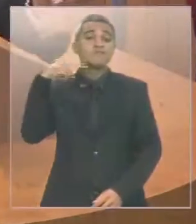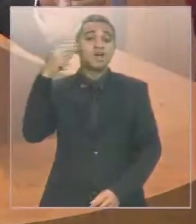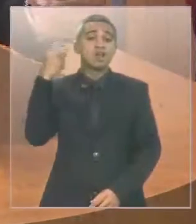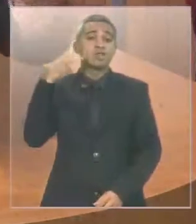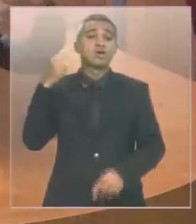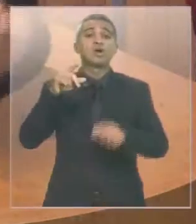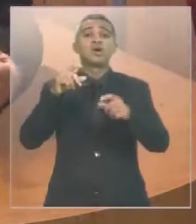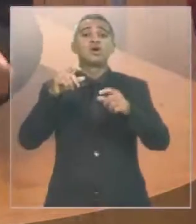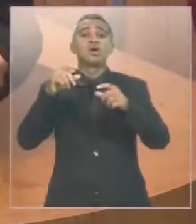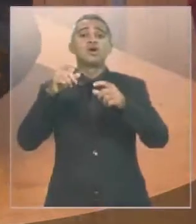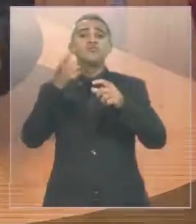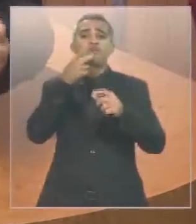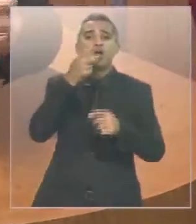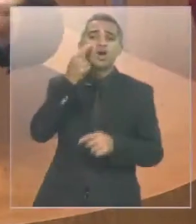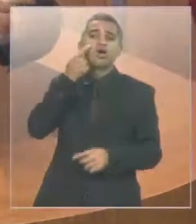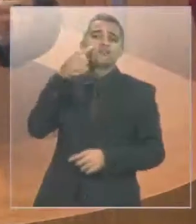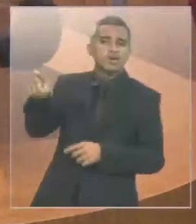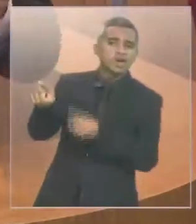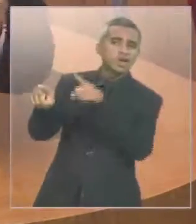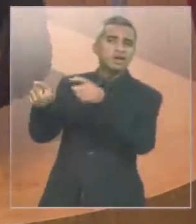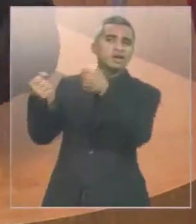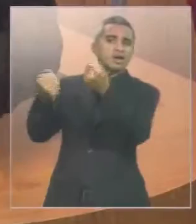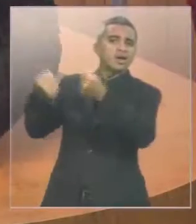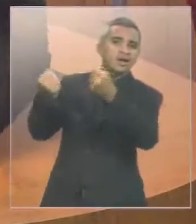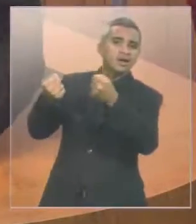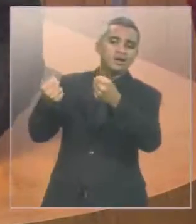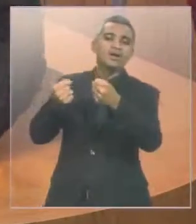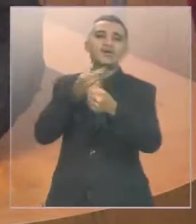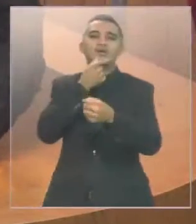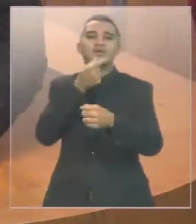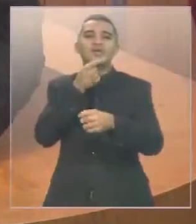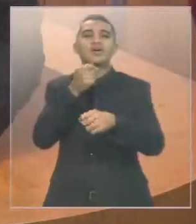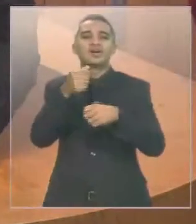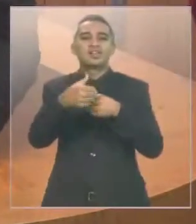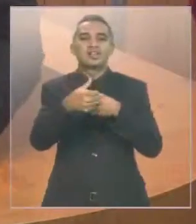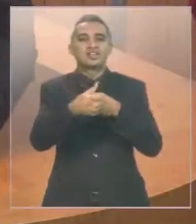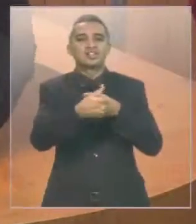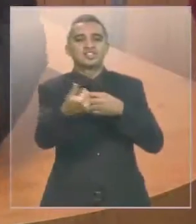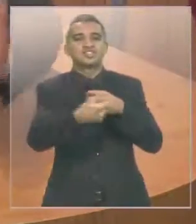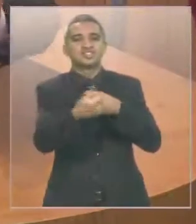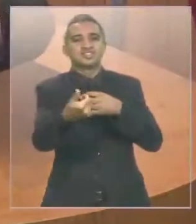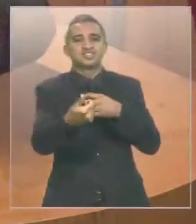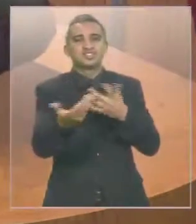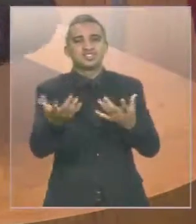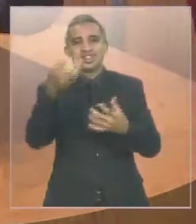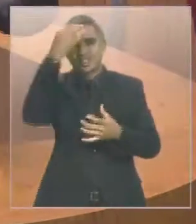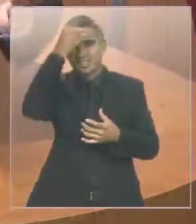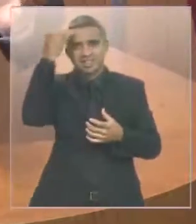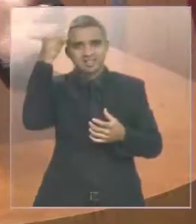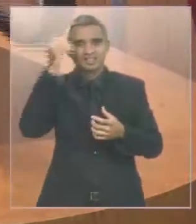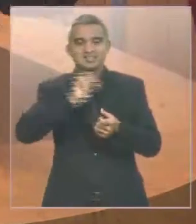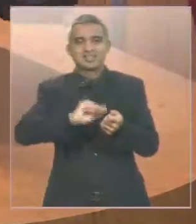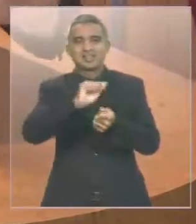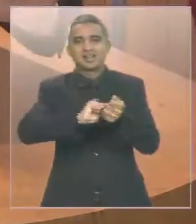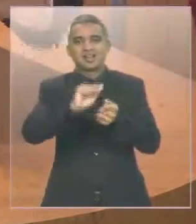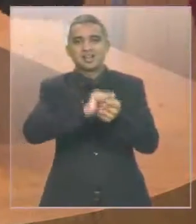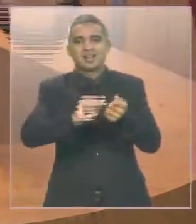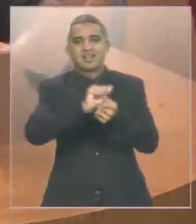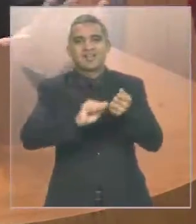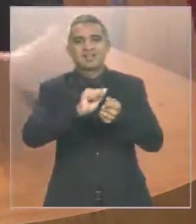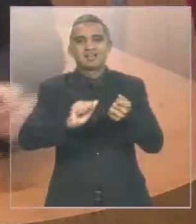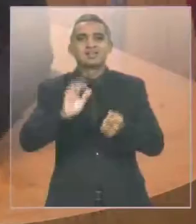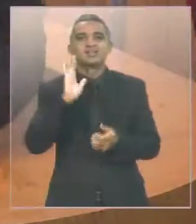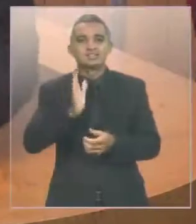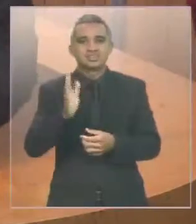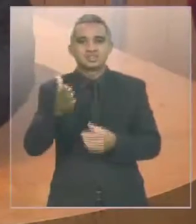retira o adesivo. Agora retirou o adesivo e esqueceu de lavar até a caminhonete porque ficou claramente a marca da